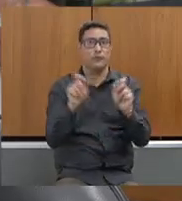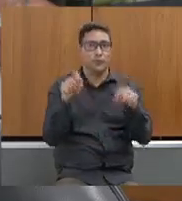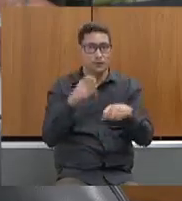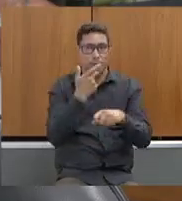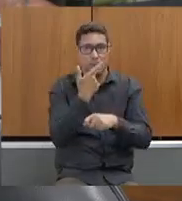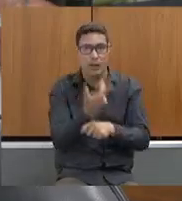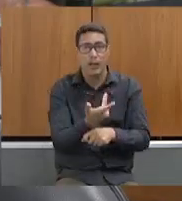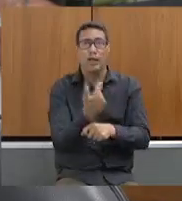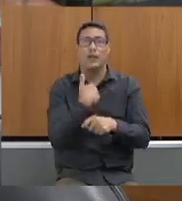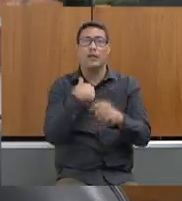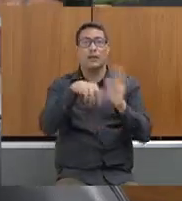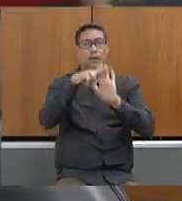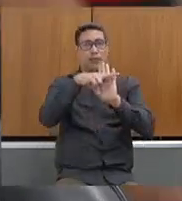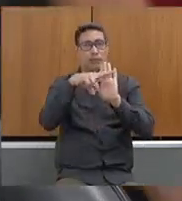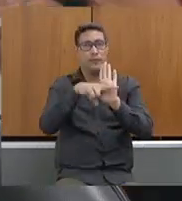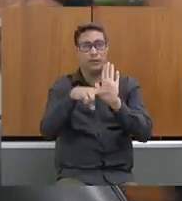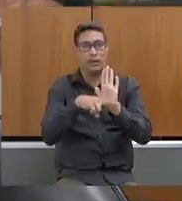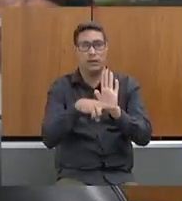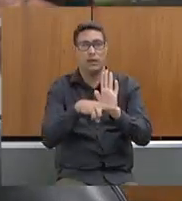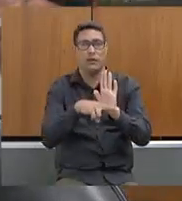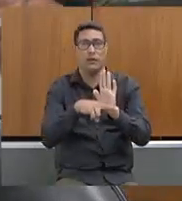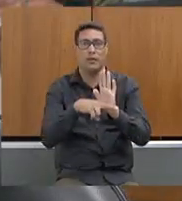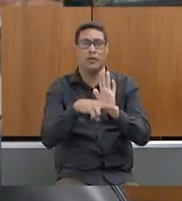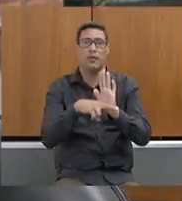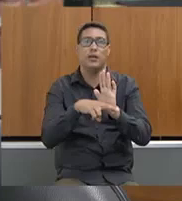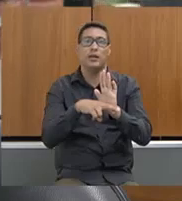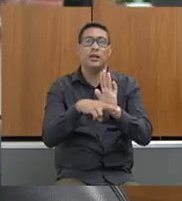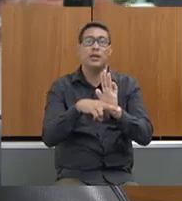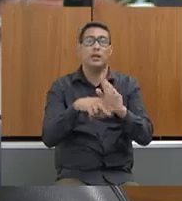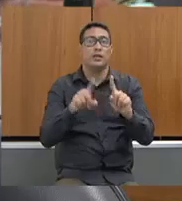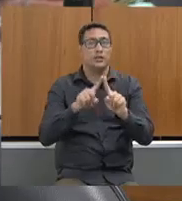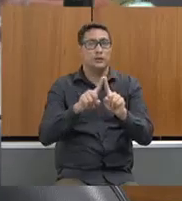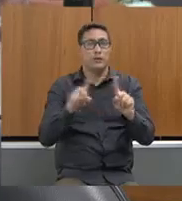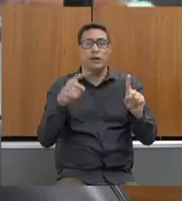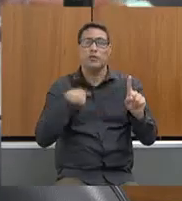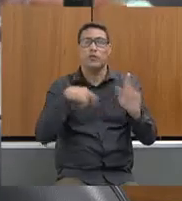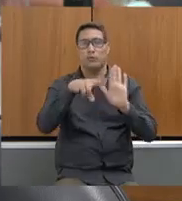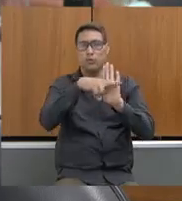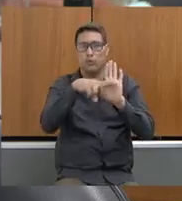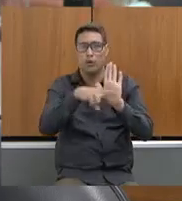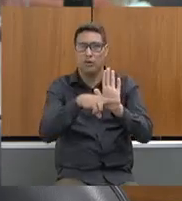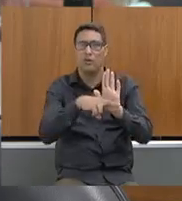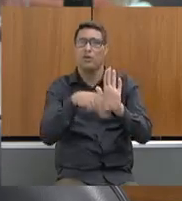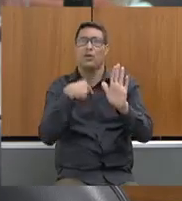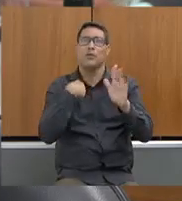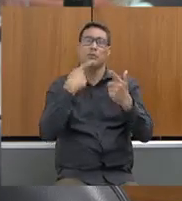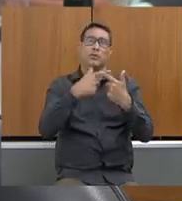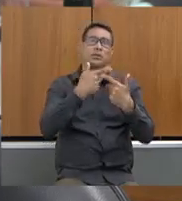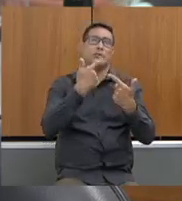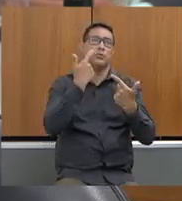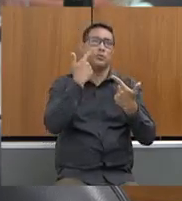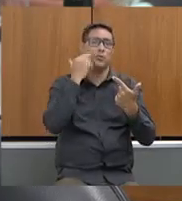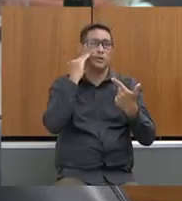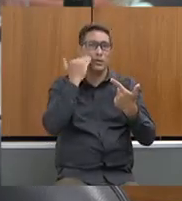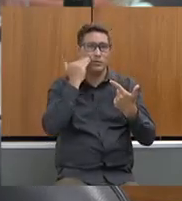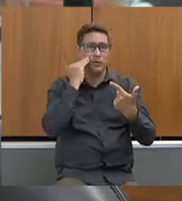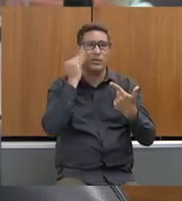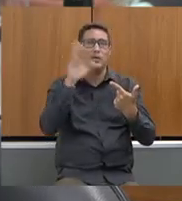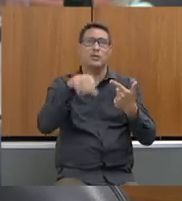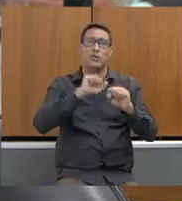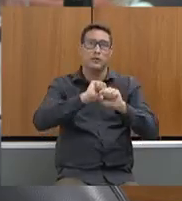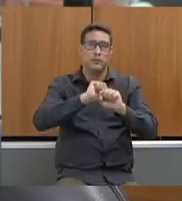a questão das regras claras, deputado. Porque, de fato, normas com espectro interpretativo muito amplo